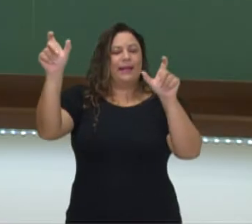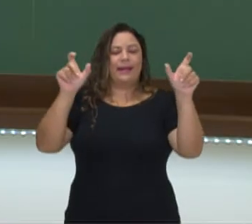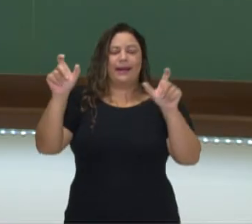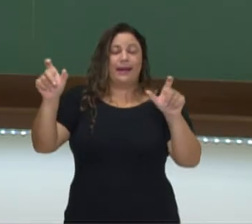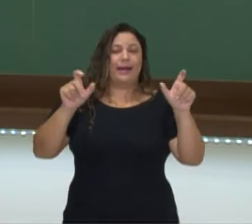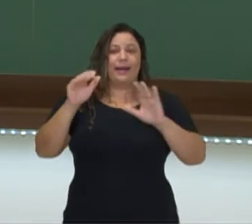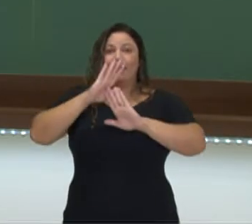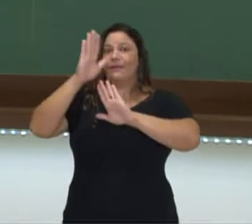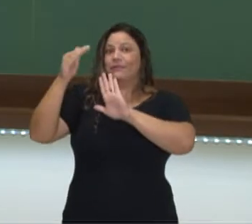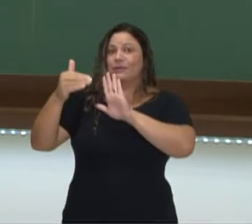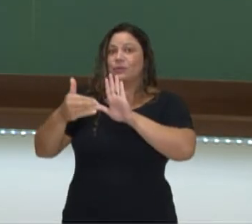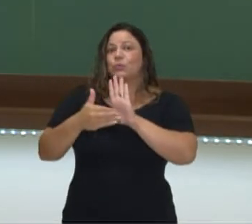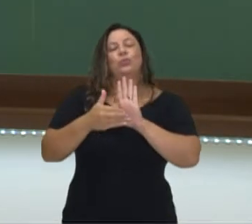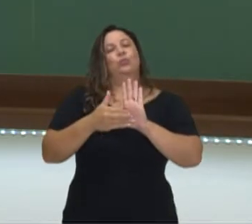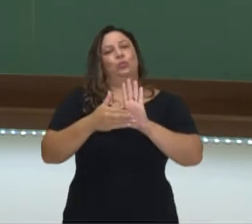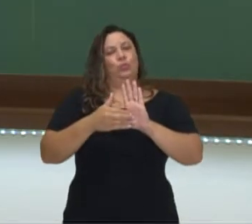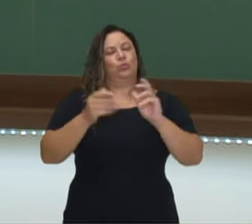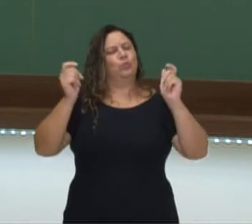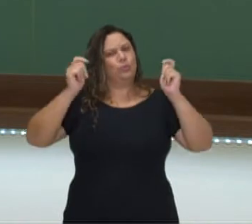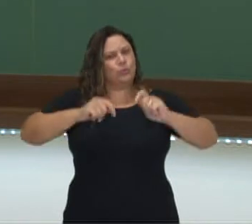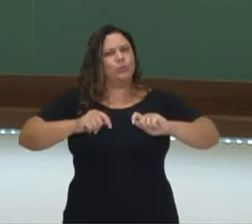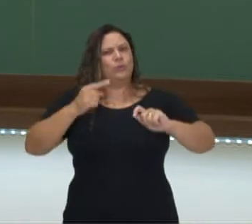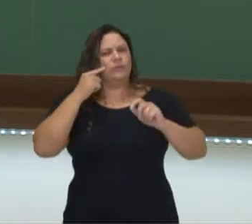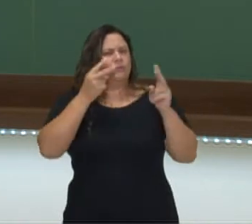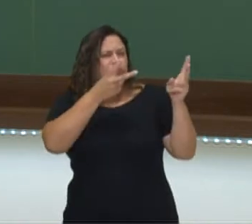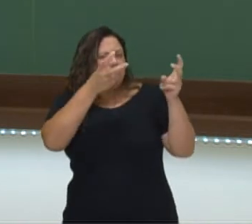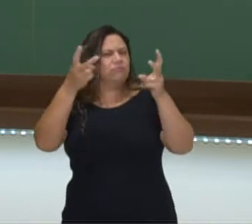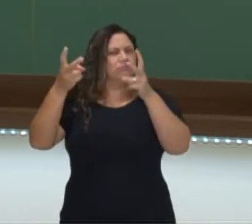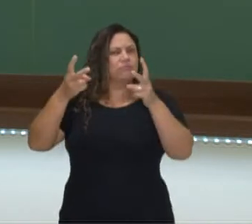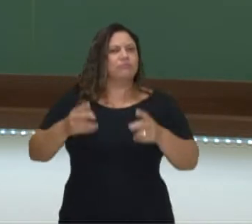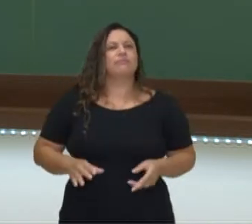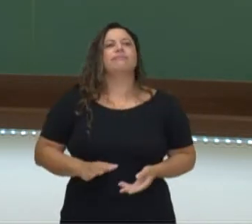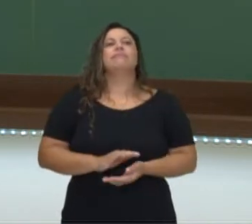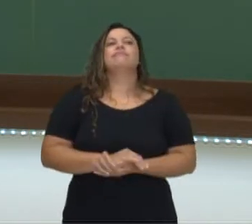todas expressões que você precisa estar atento.